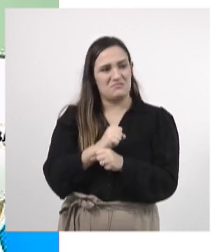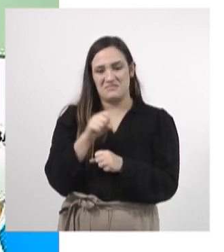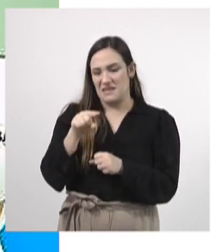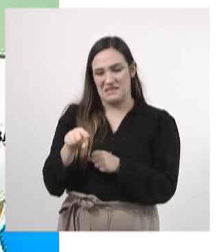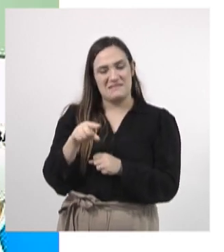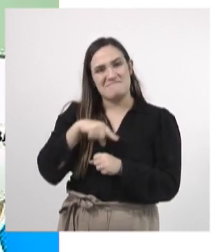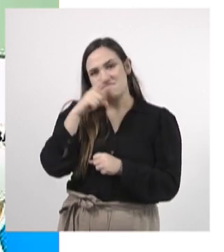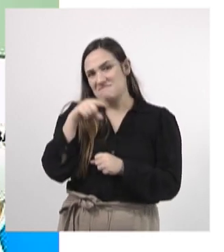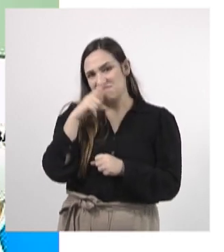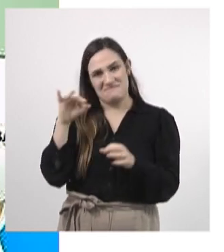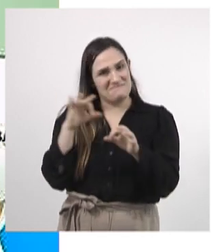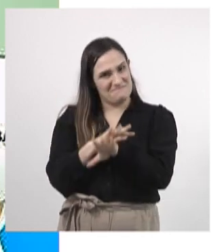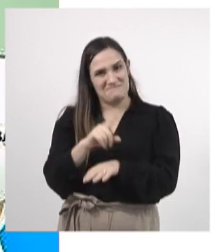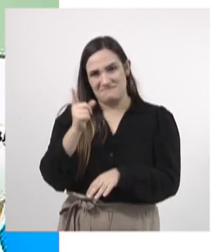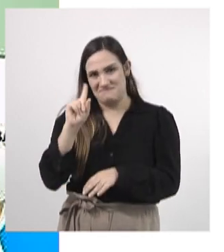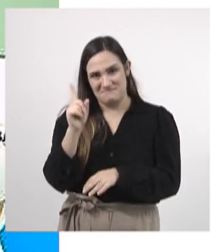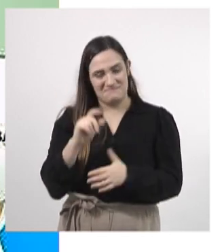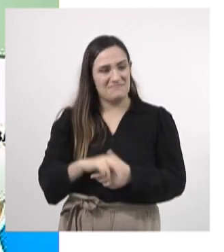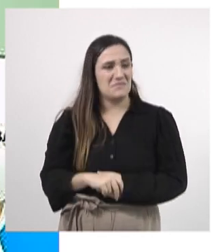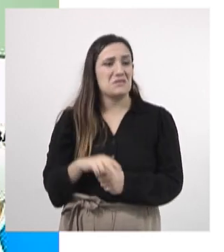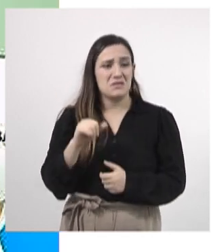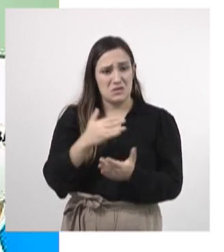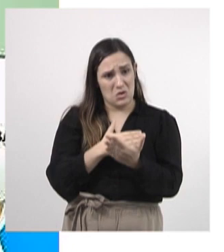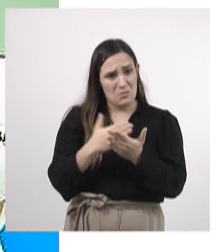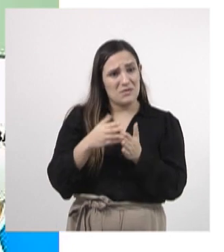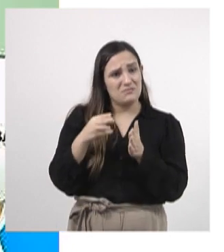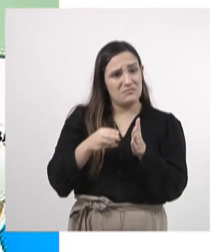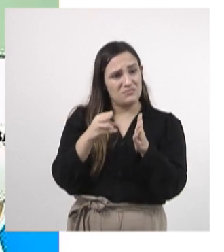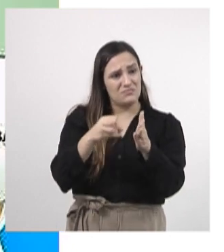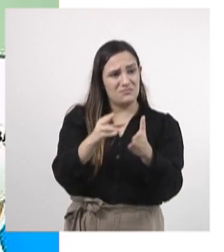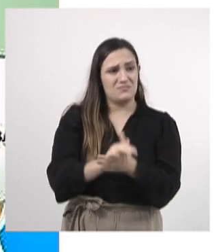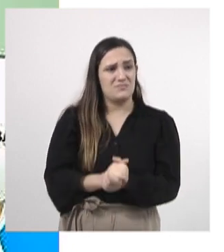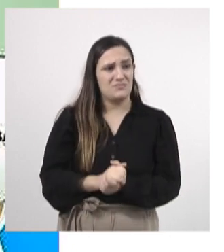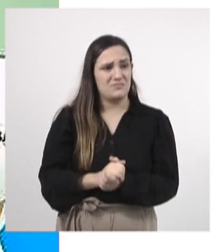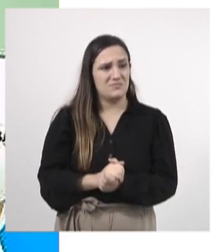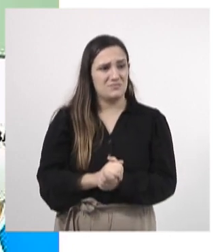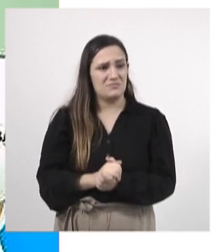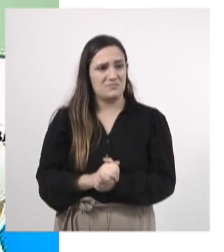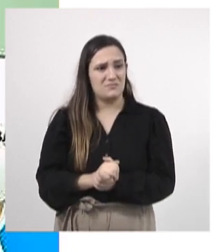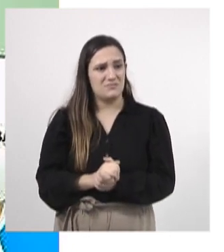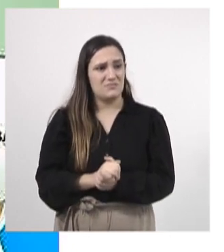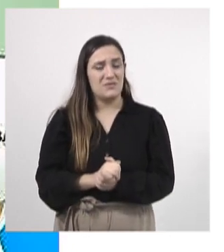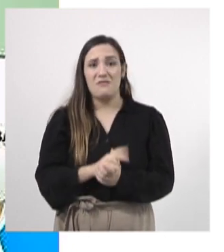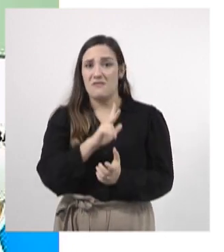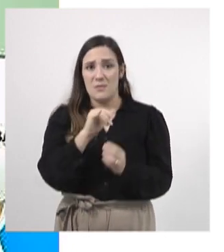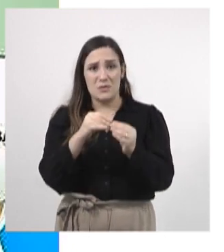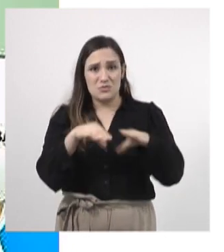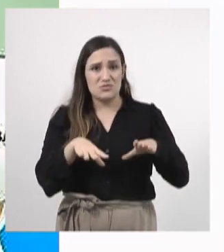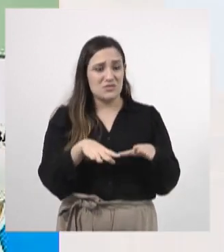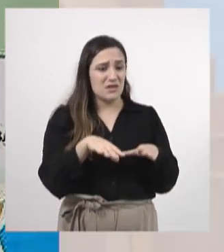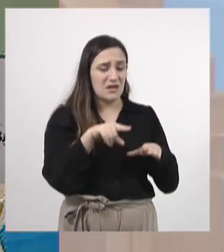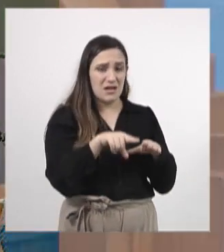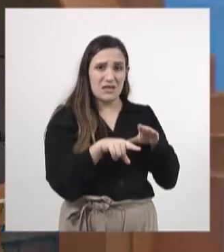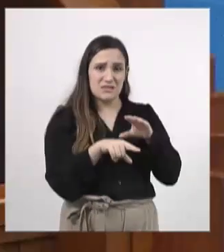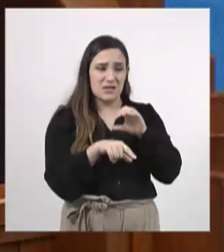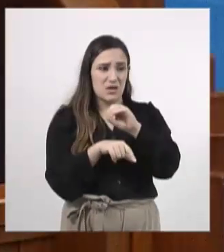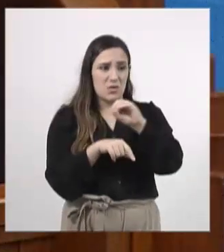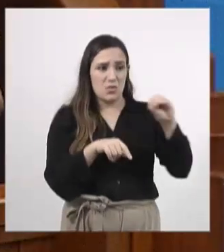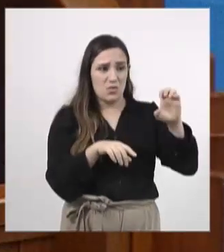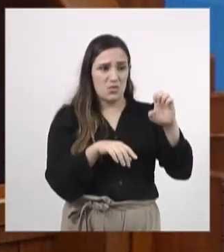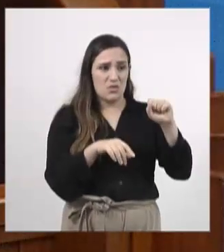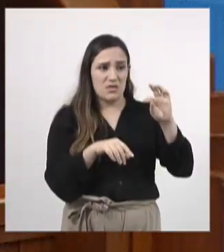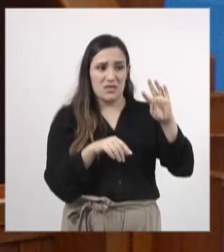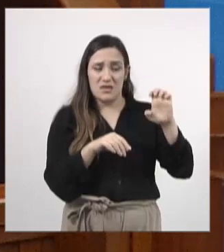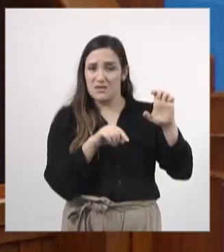Ferroeste, e mesmo se ela entrasse em funcionamento, ela não exclui a Malha Oeste, porque a Malha Oeste vai atender o mercado interno, tem